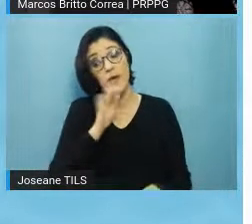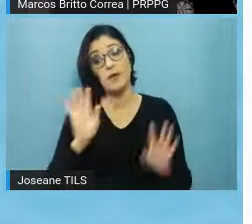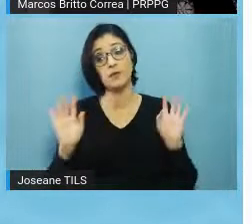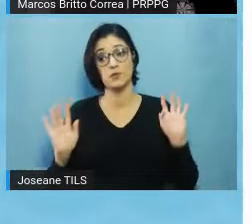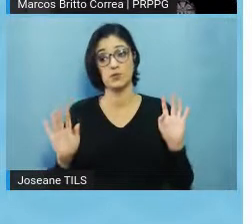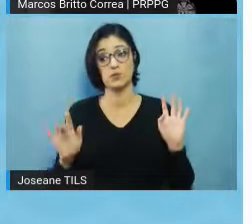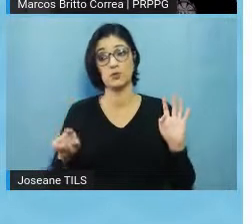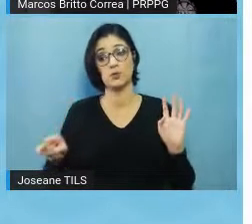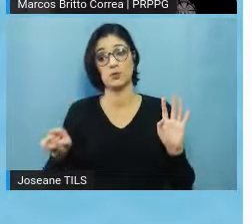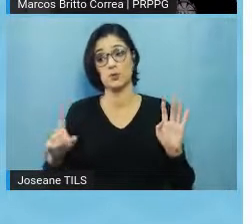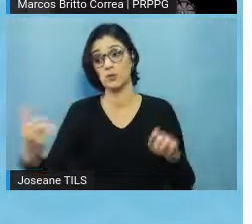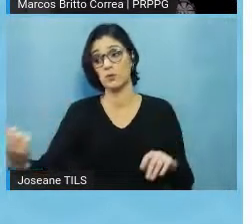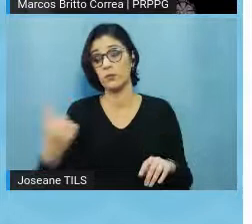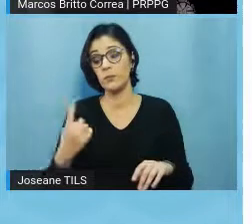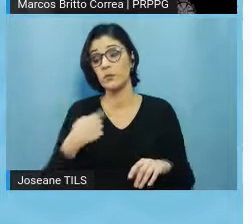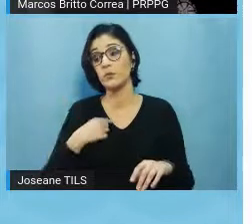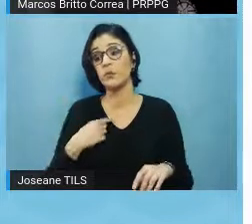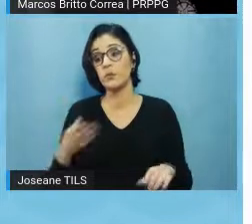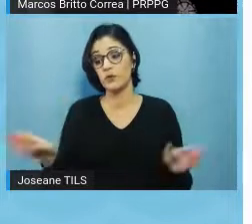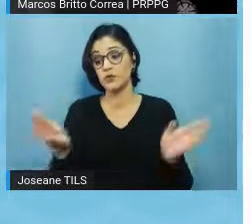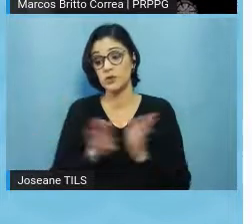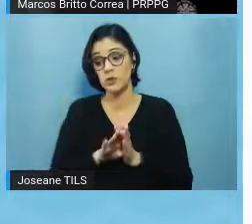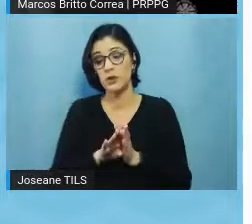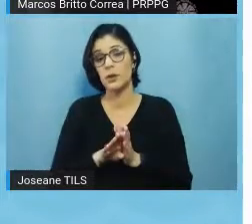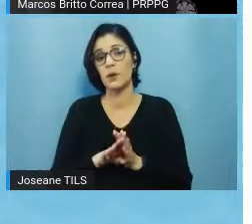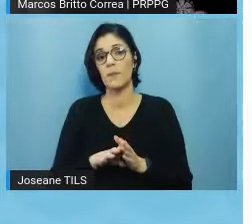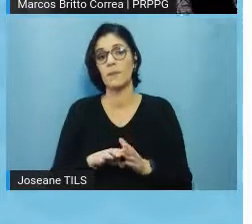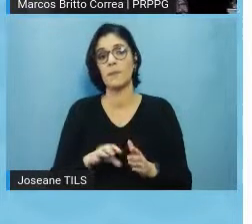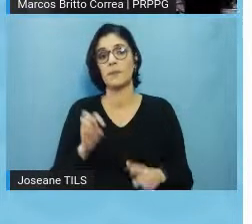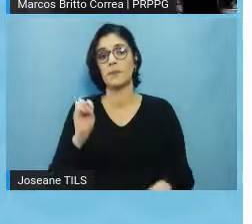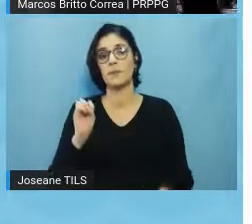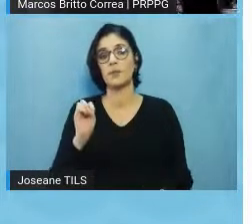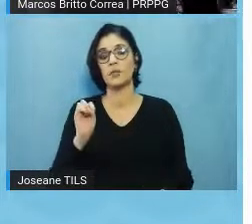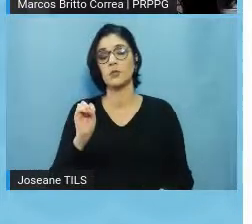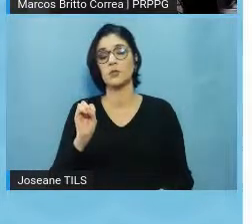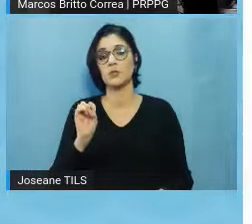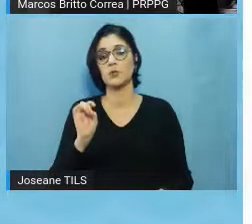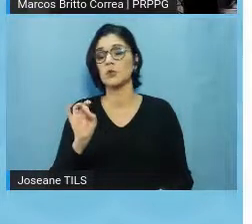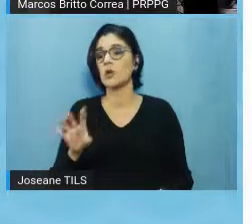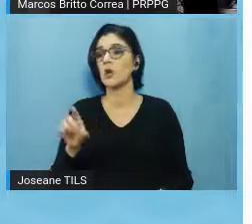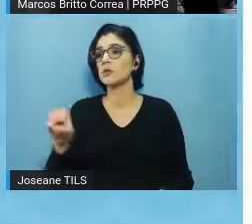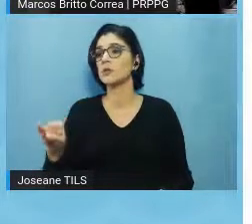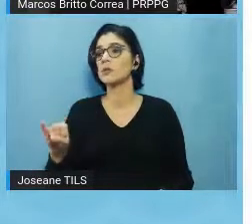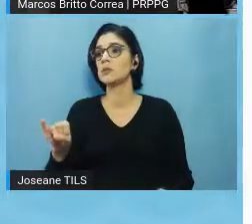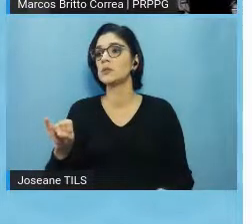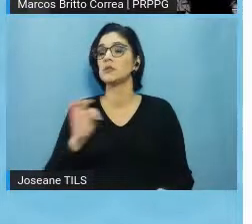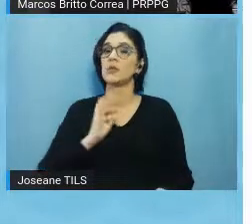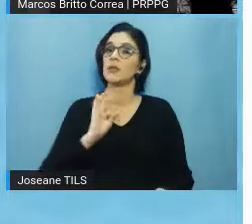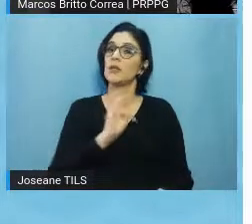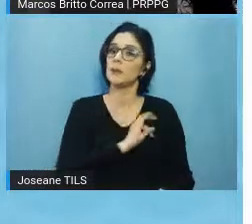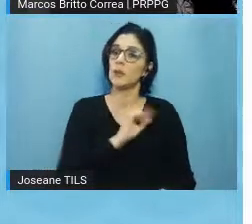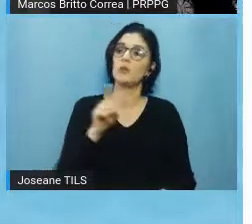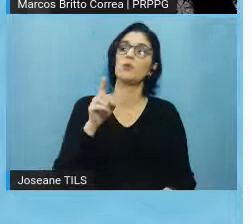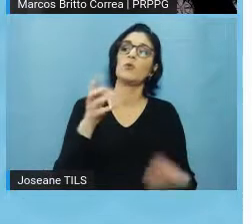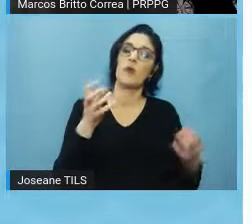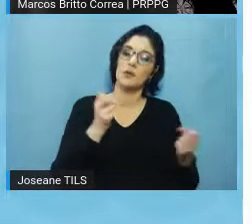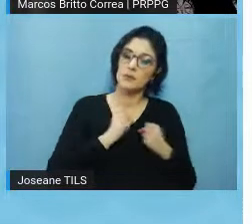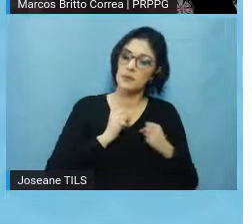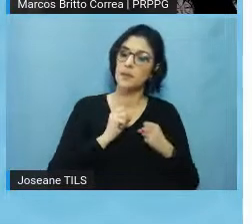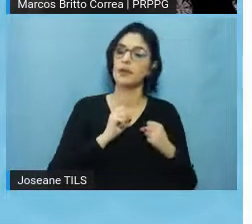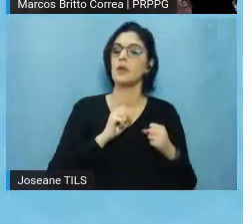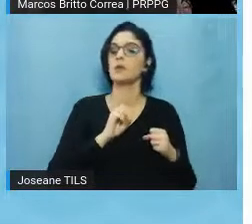paciente chega, ele só vai receber o tratamento, ah, tem um tratamento aqui que tu só pode receber se tu aceitar participar da pesquisa, tá, não pode ser